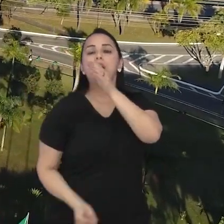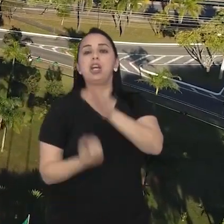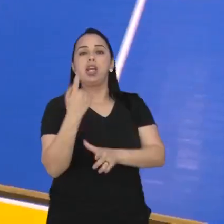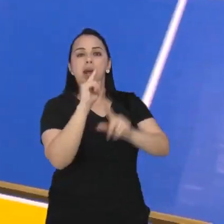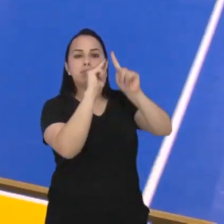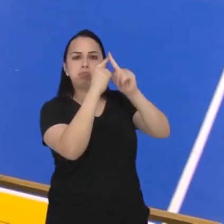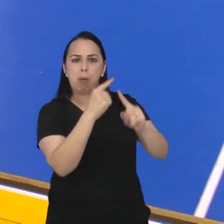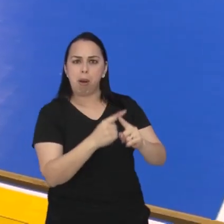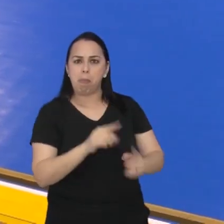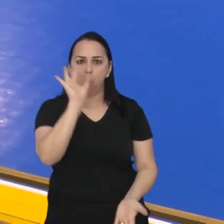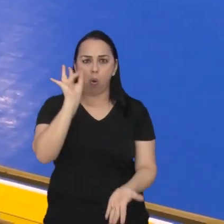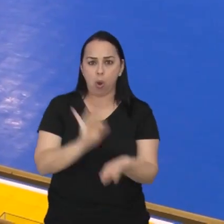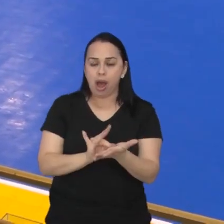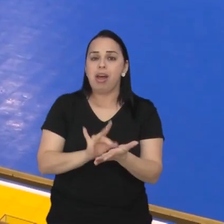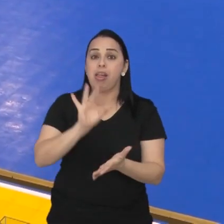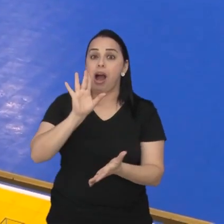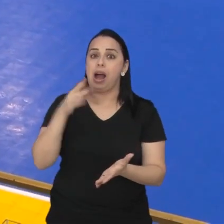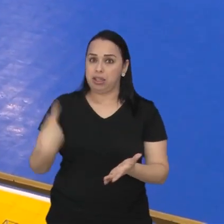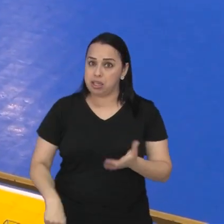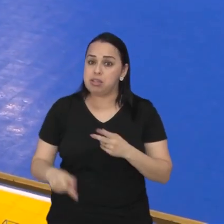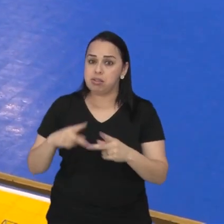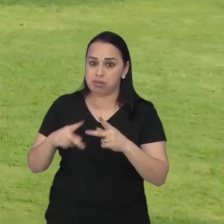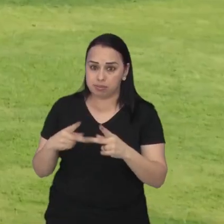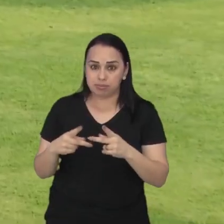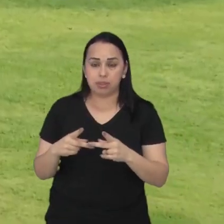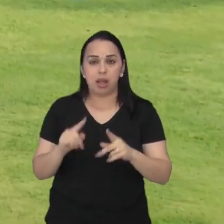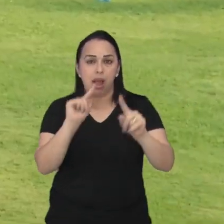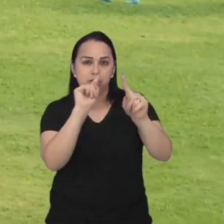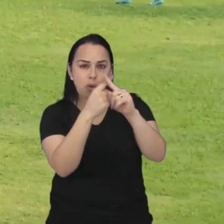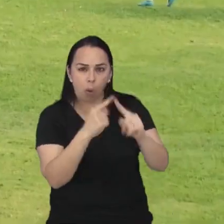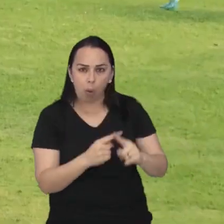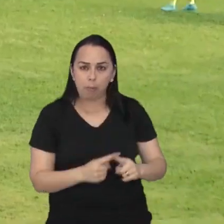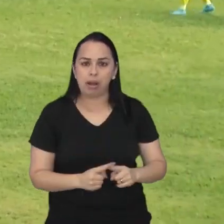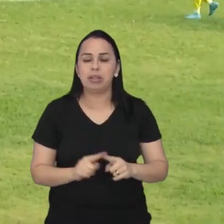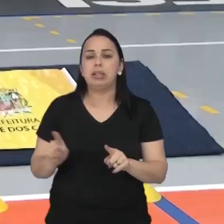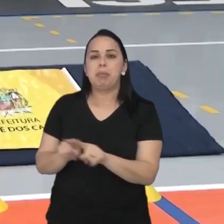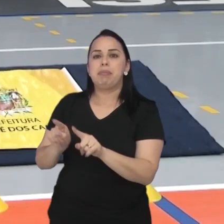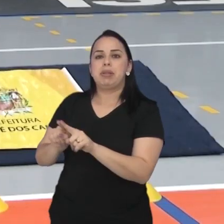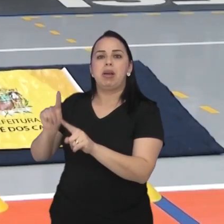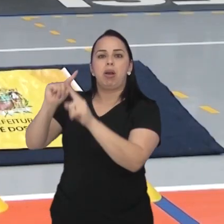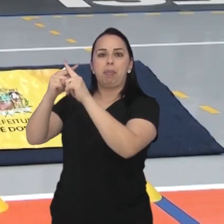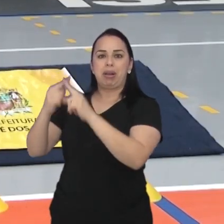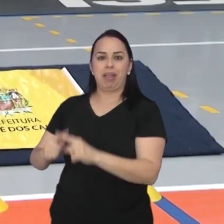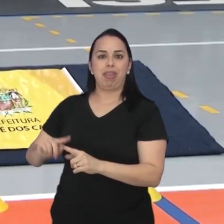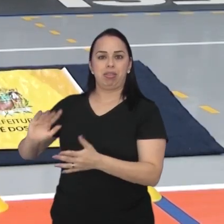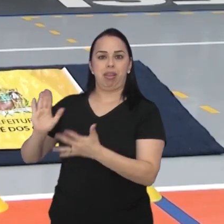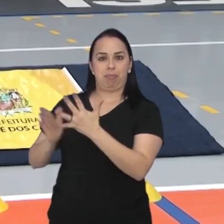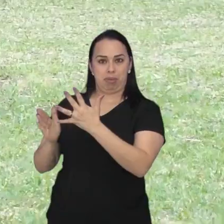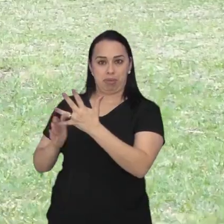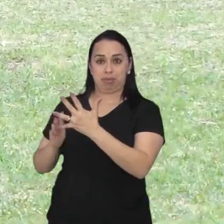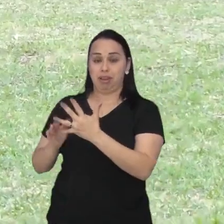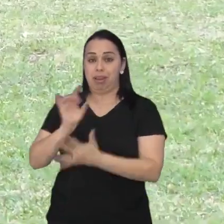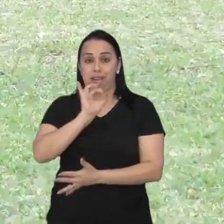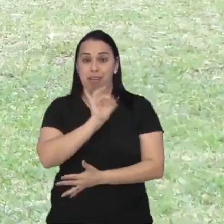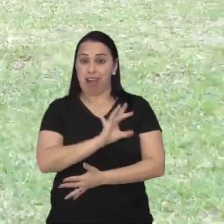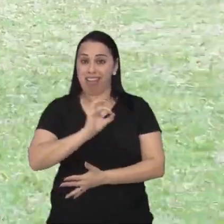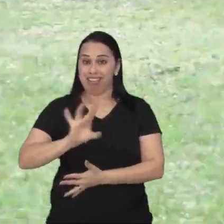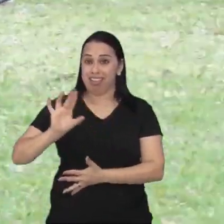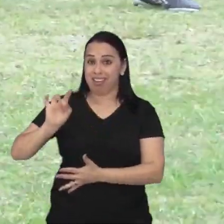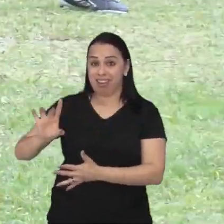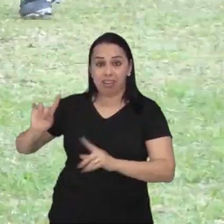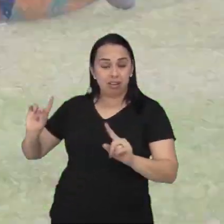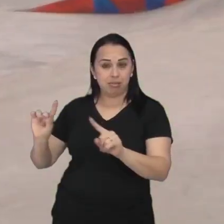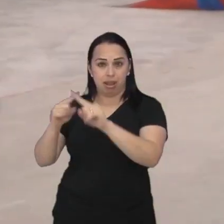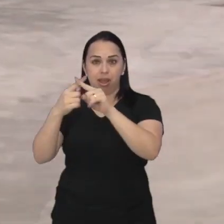por criar torneios oficiais dentro do município, como as Copas Populares e os Campeonatos Amadores. Cada competição